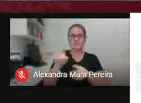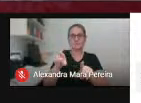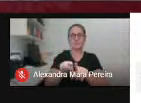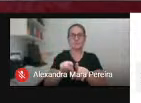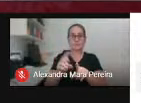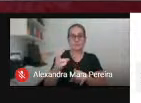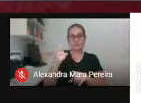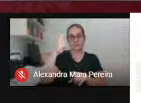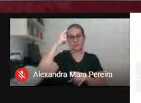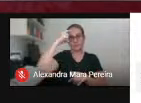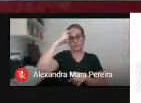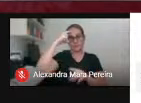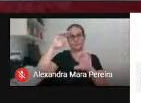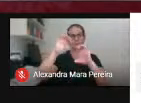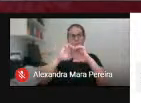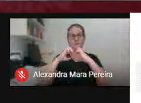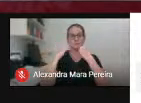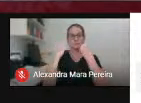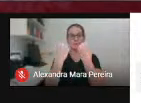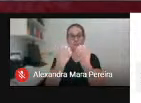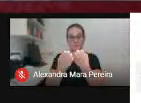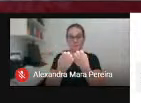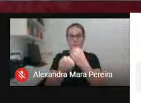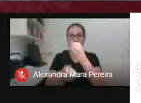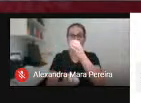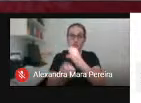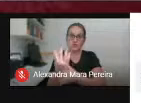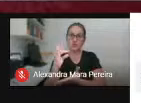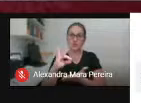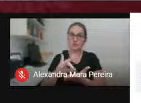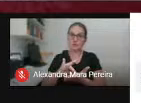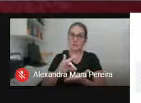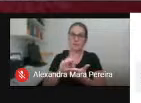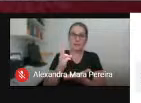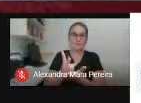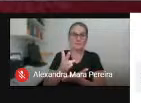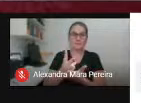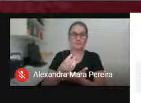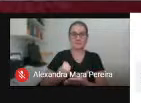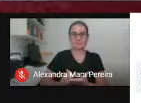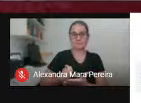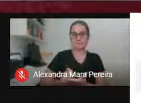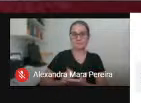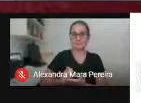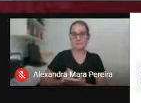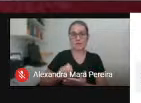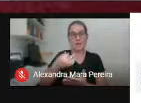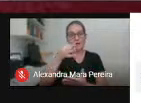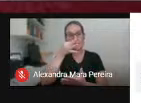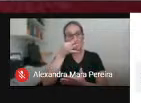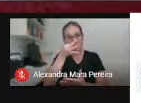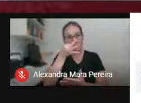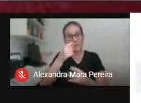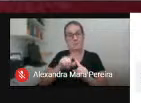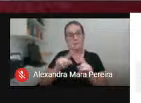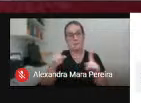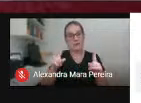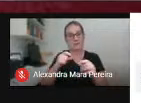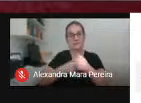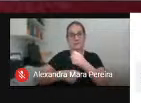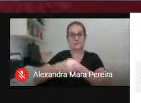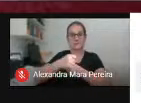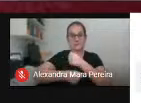É um evento que, originalmente, realizávamos presencialmente, mas este ano, em virtude da